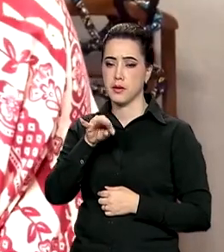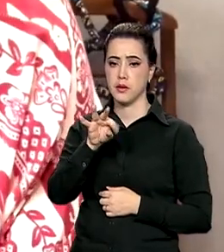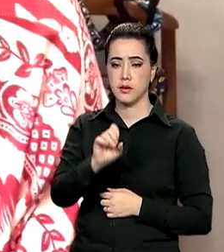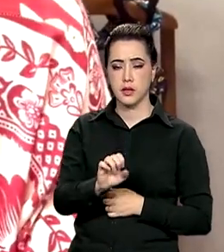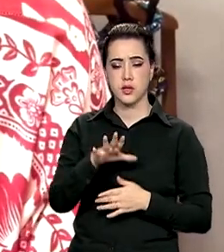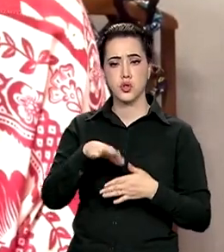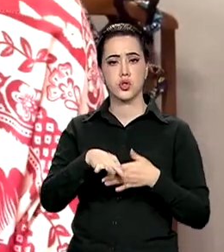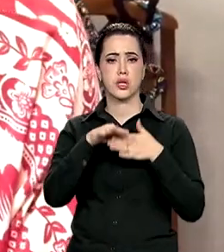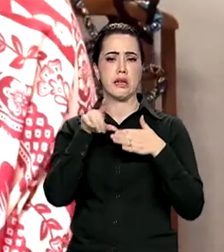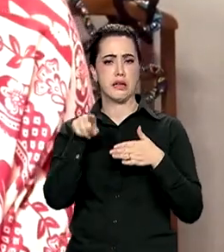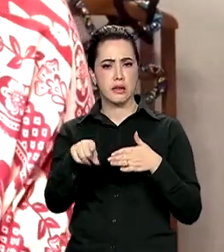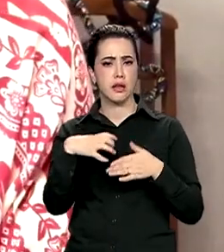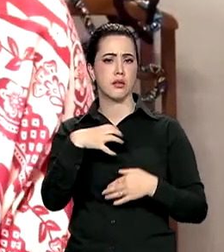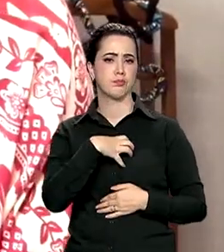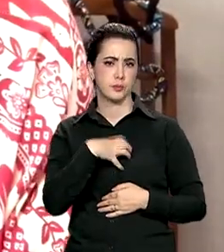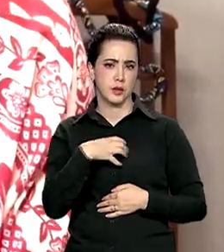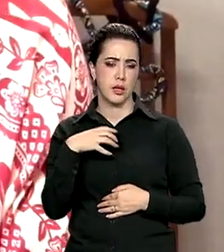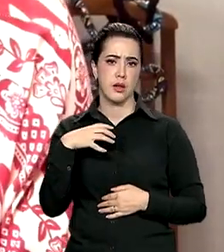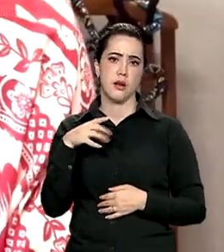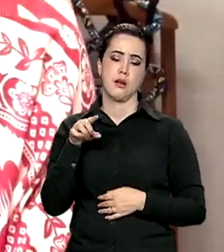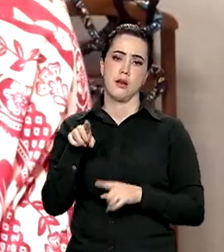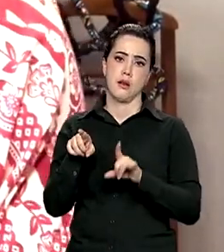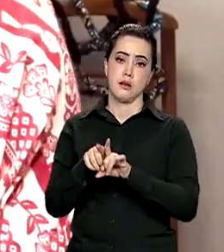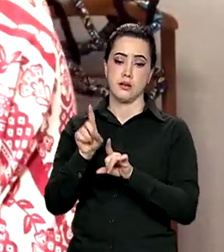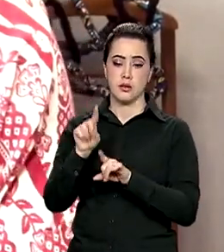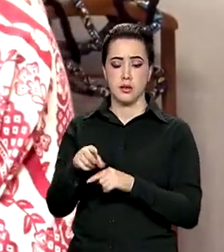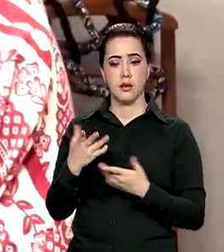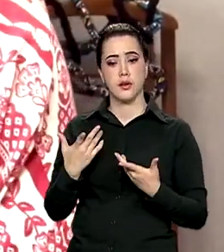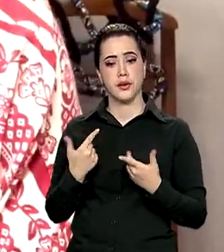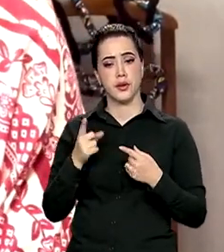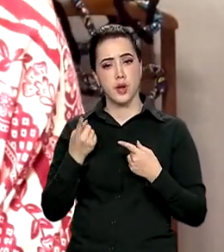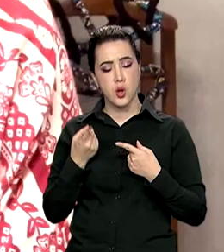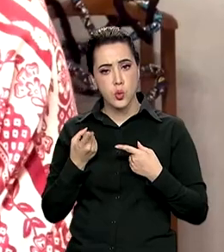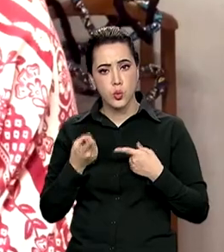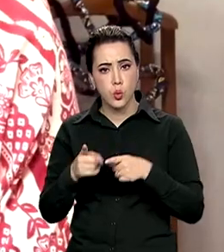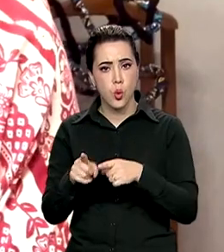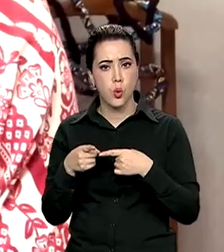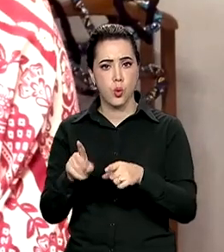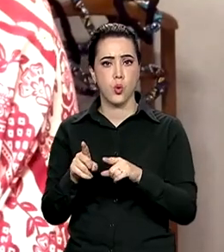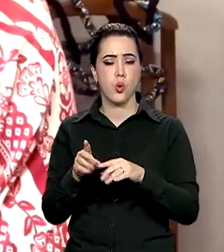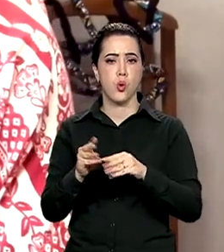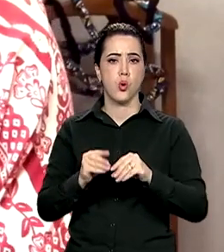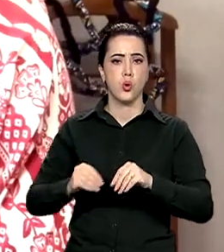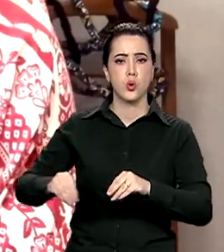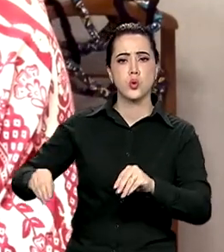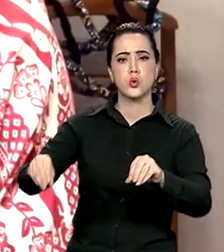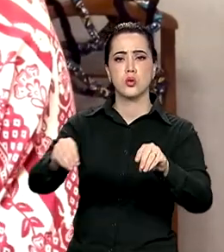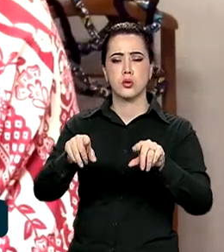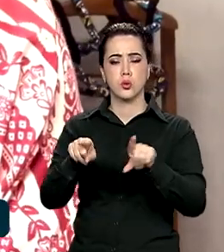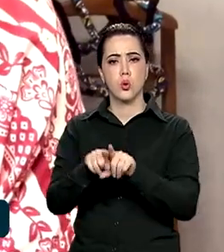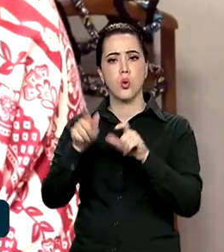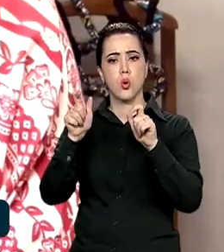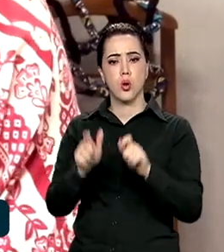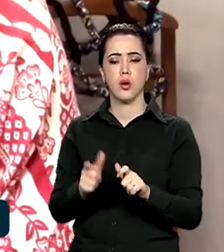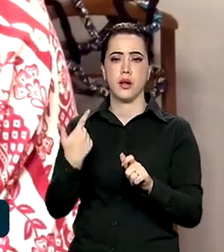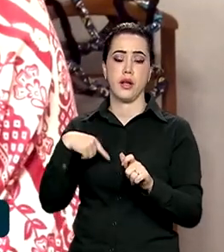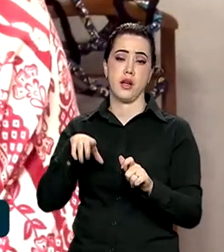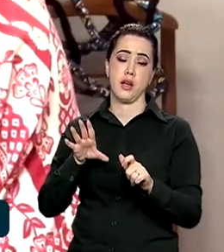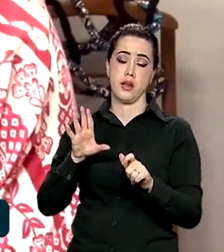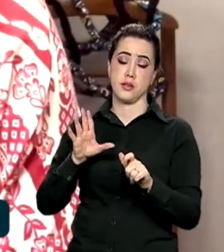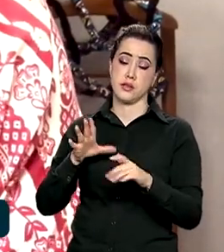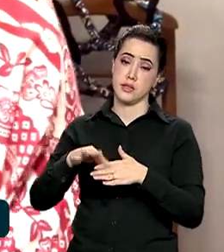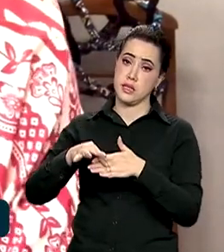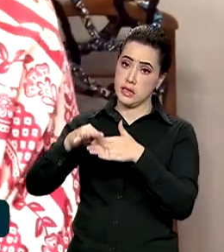É importante dizer que o ataque contra terreiros e o assassinato de lideranças religiosas de matriz africana não são pontuais.